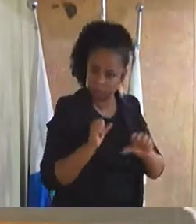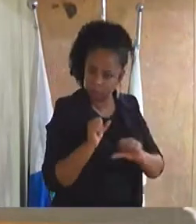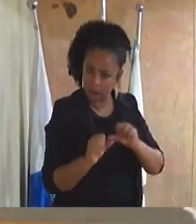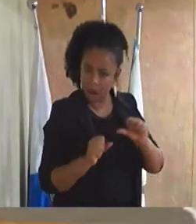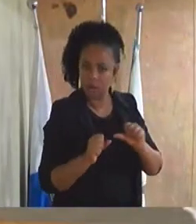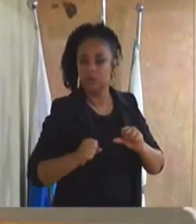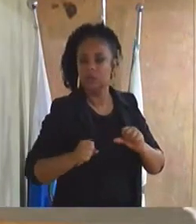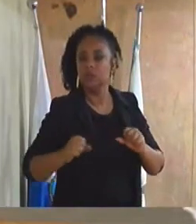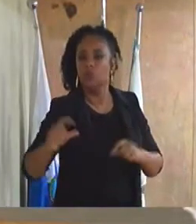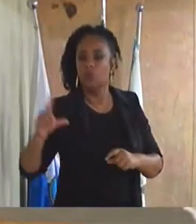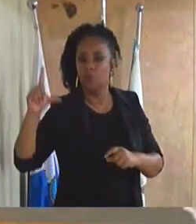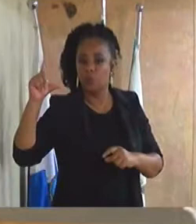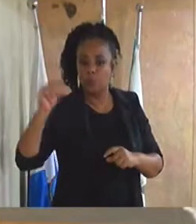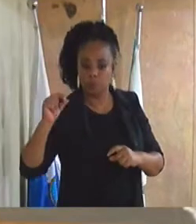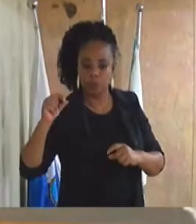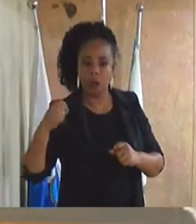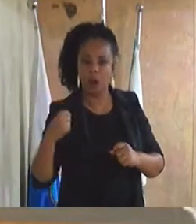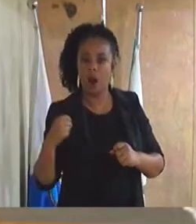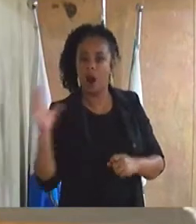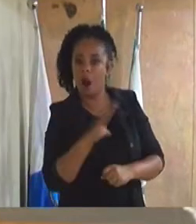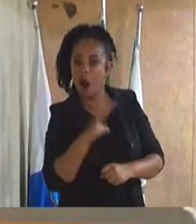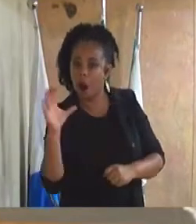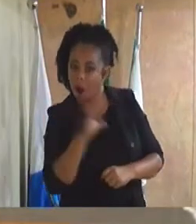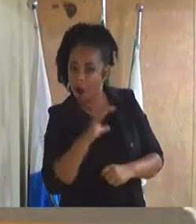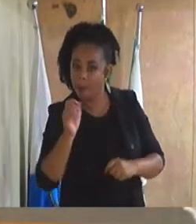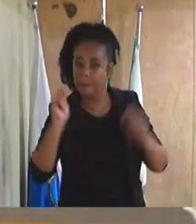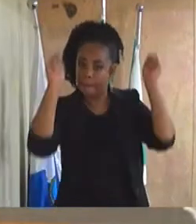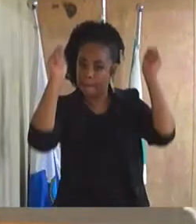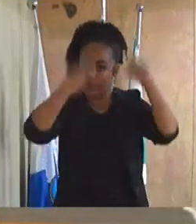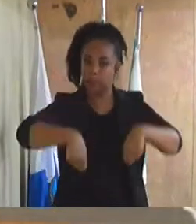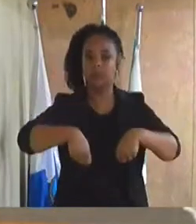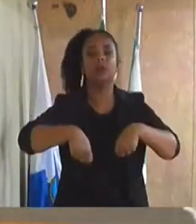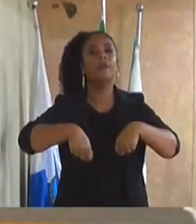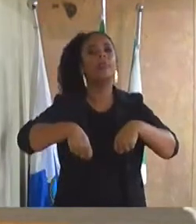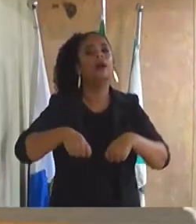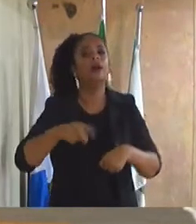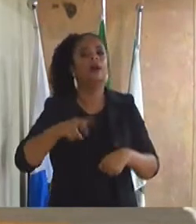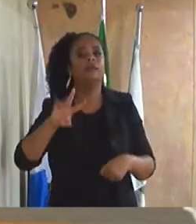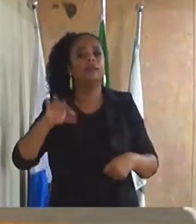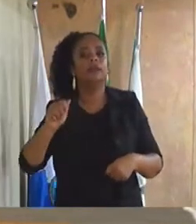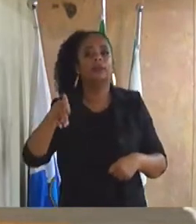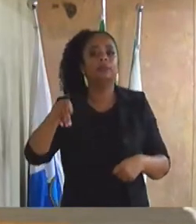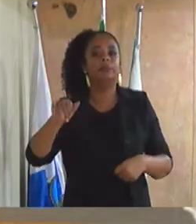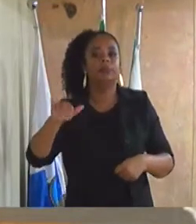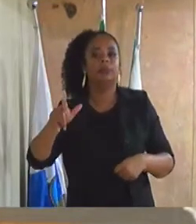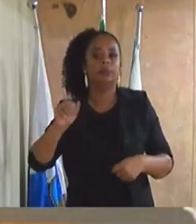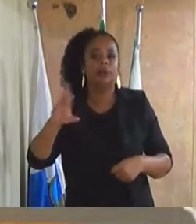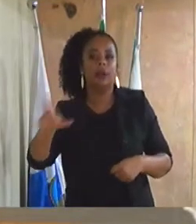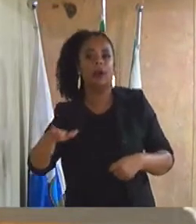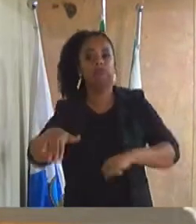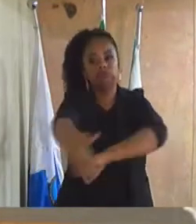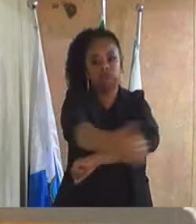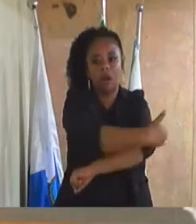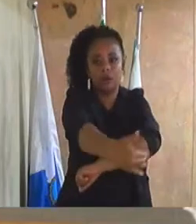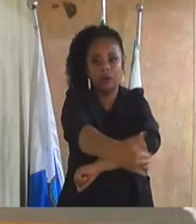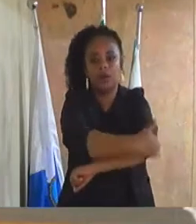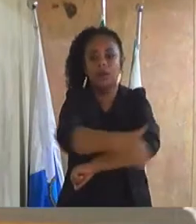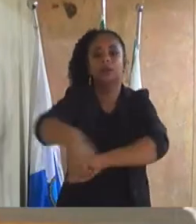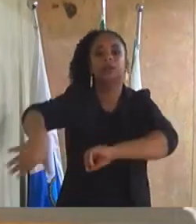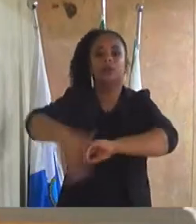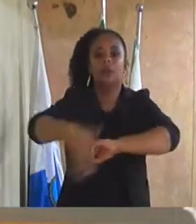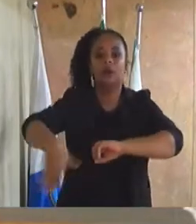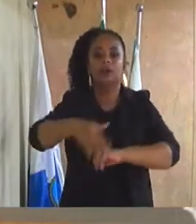velocidade existentes na estrada Vila do Pilar, transversal com a estrada São Lourenço,